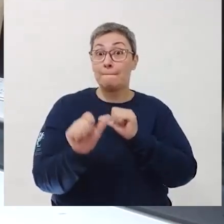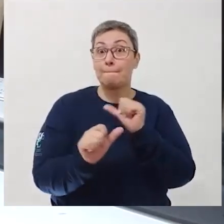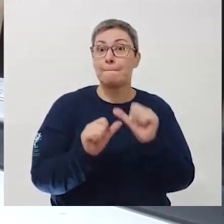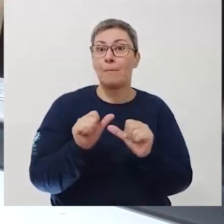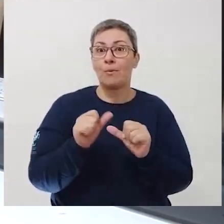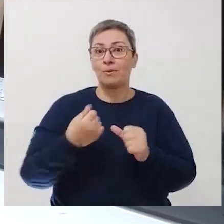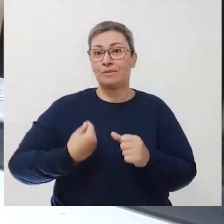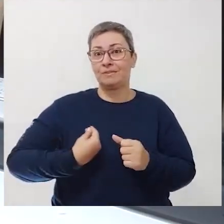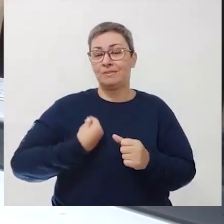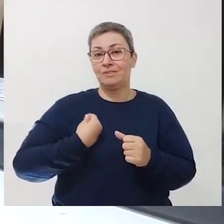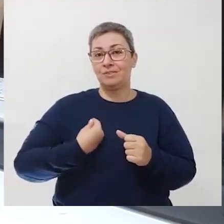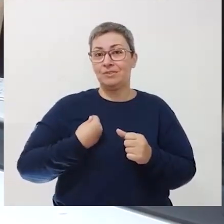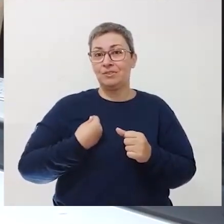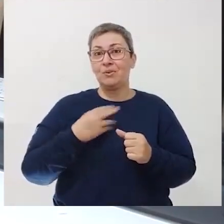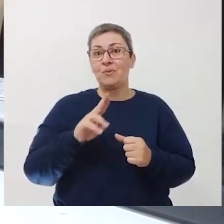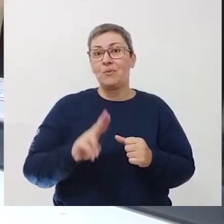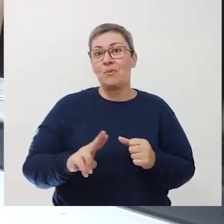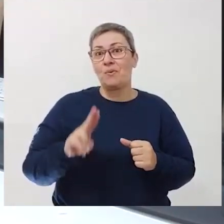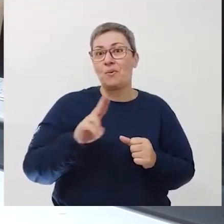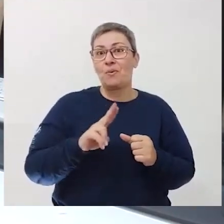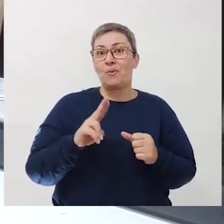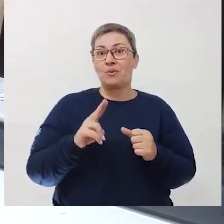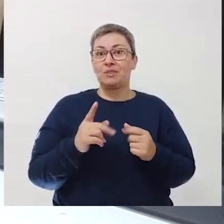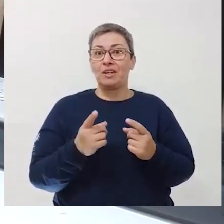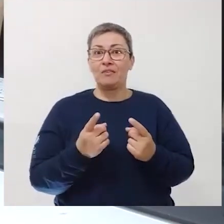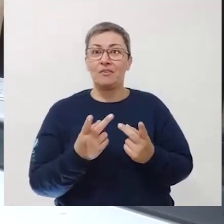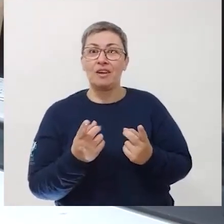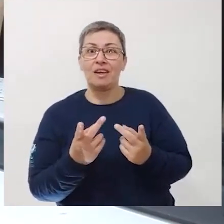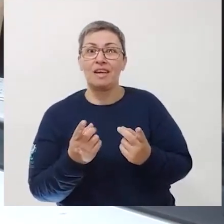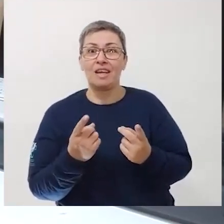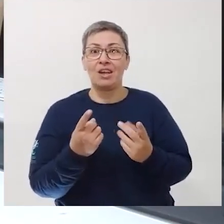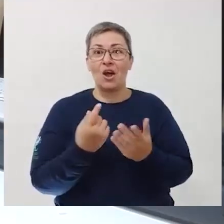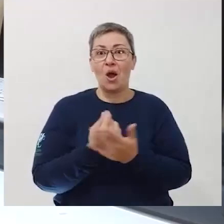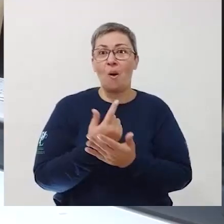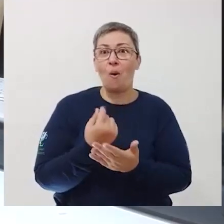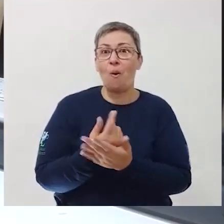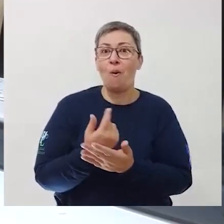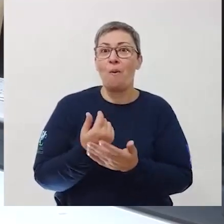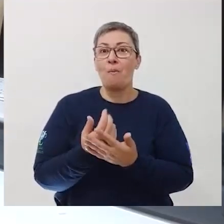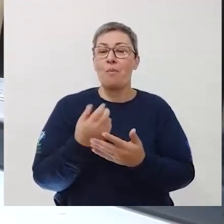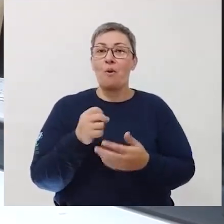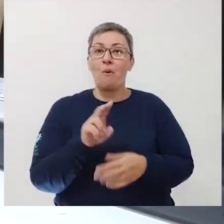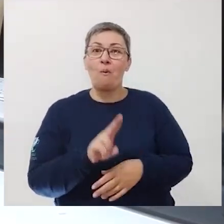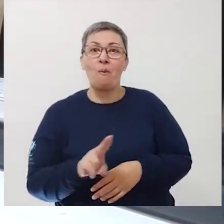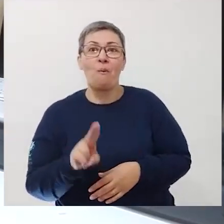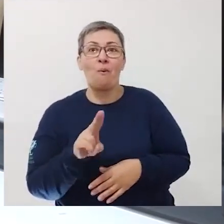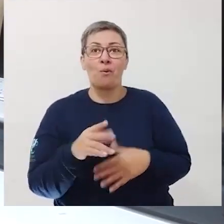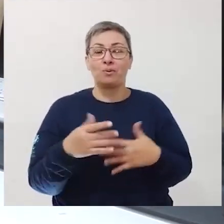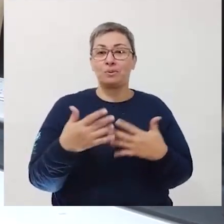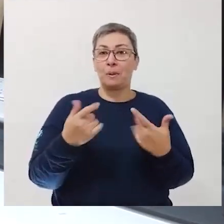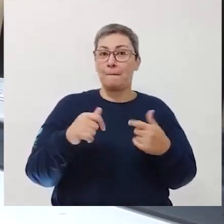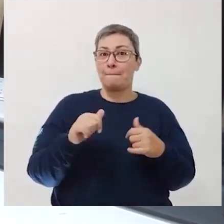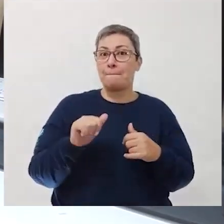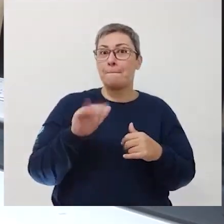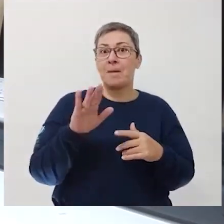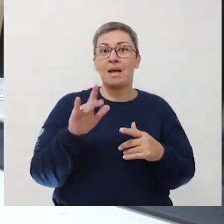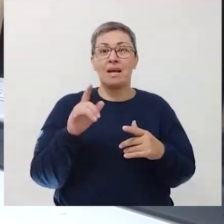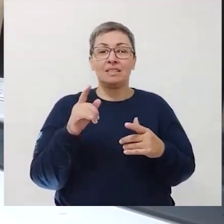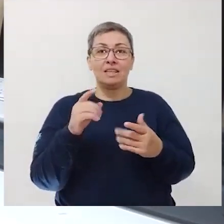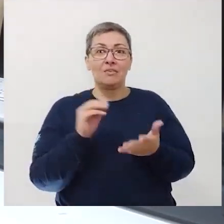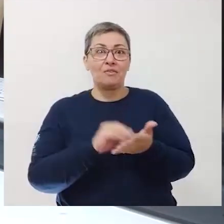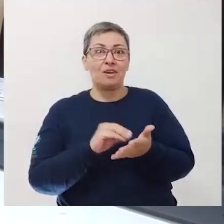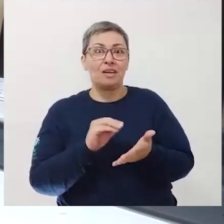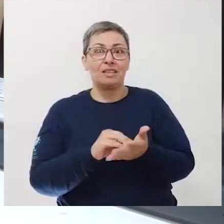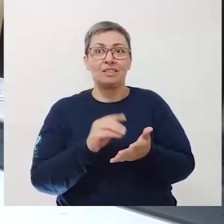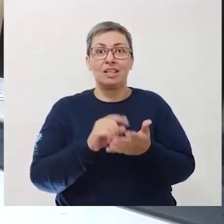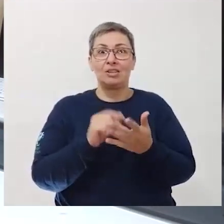transformam por meio dos mercados do consumo ou pelo uso. Mas sem levar